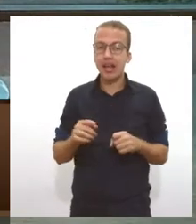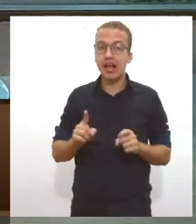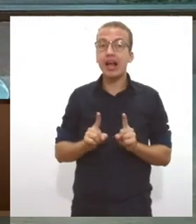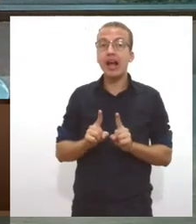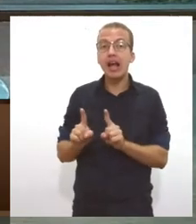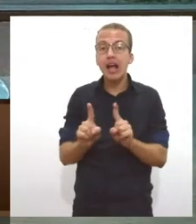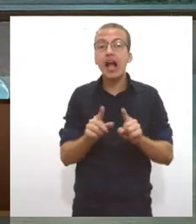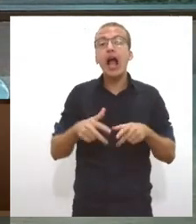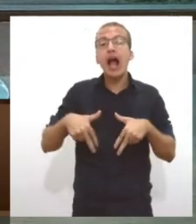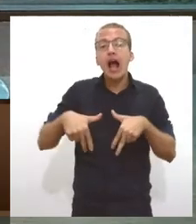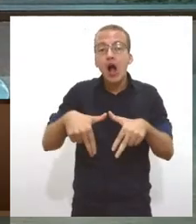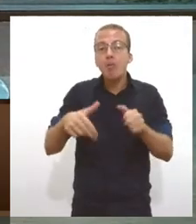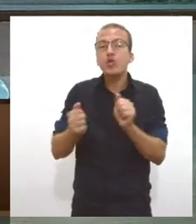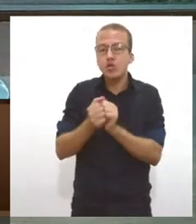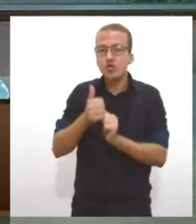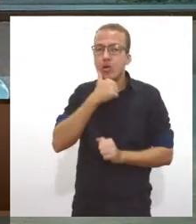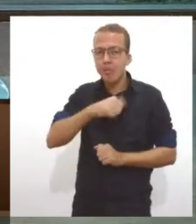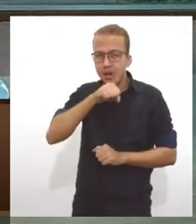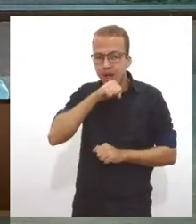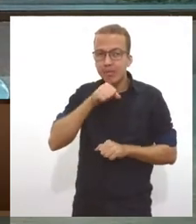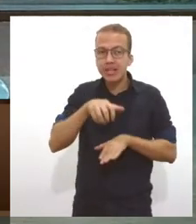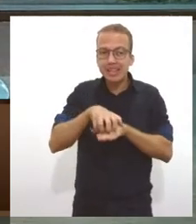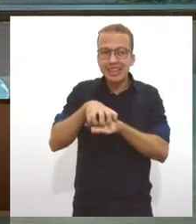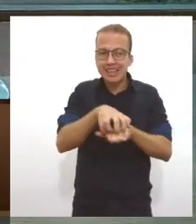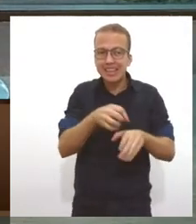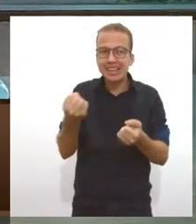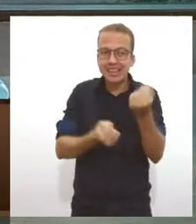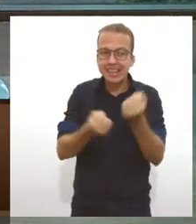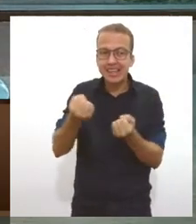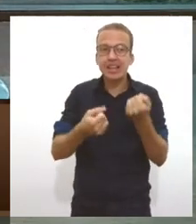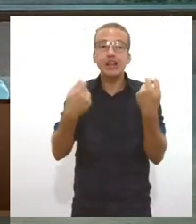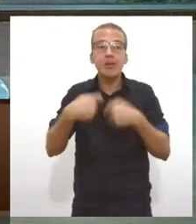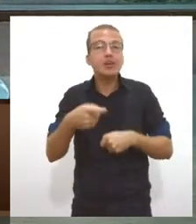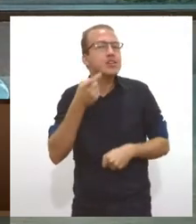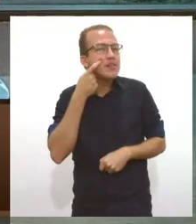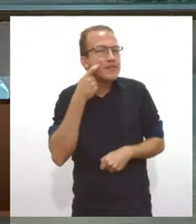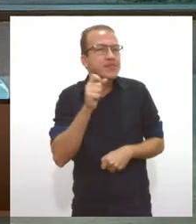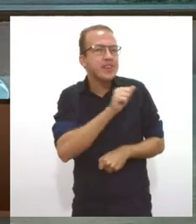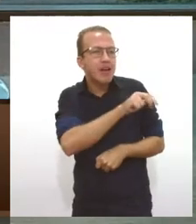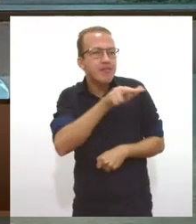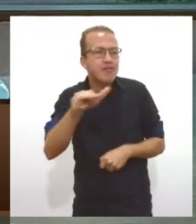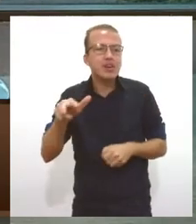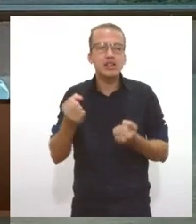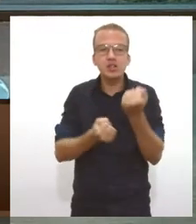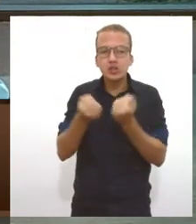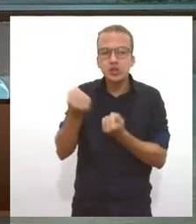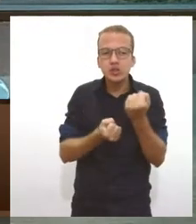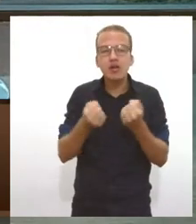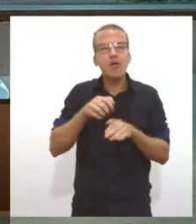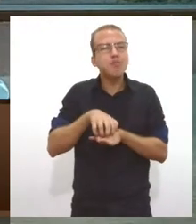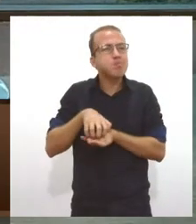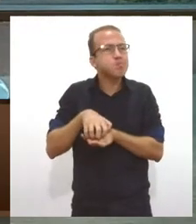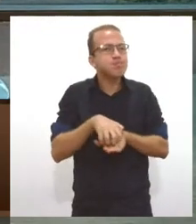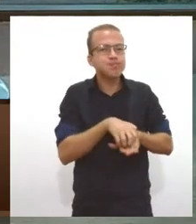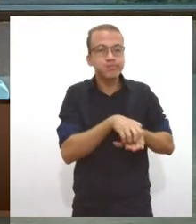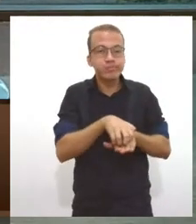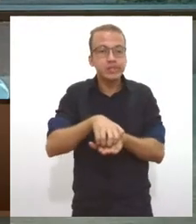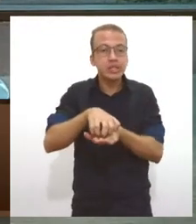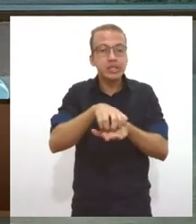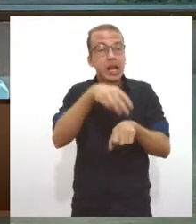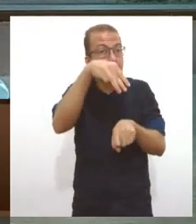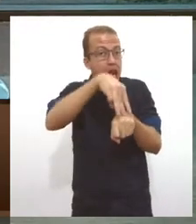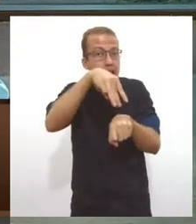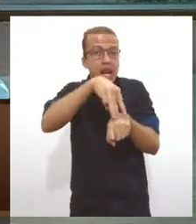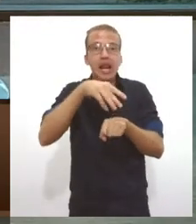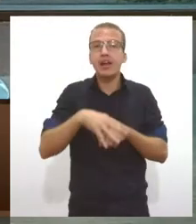porque tem momentos que realmente a gente precisa ver um pouquinho do mundo, mas no carro, né, com segurança. E passei ali pela orla no final da tarde, no